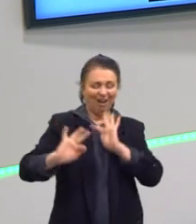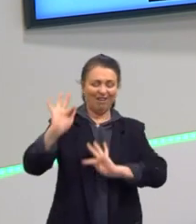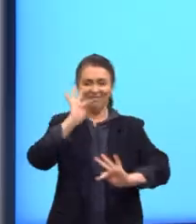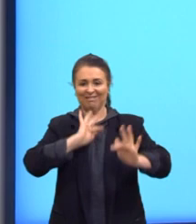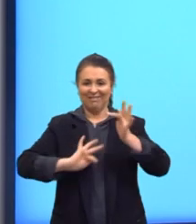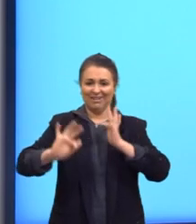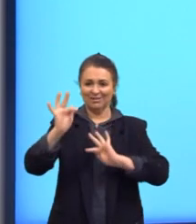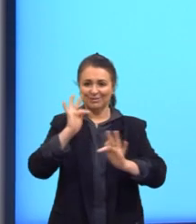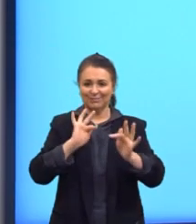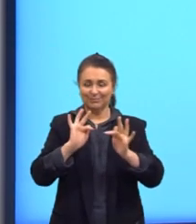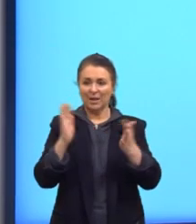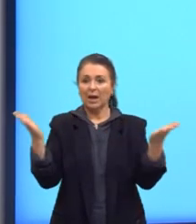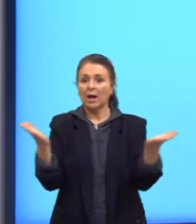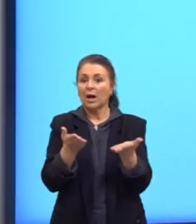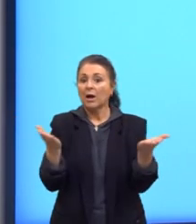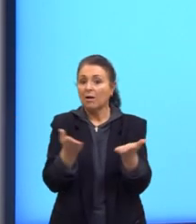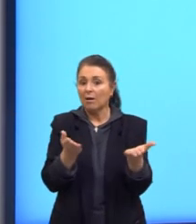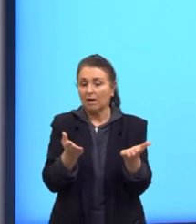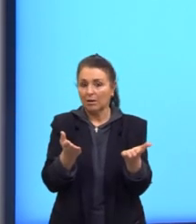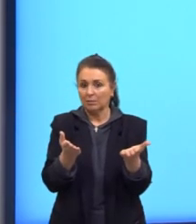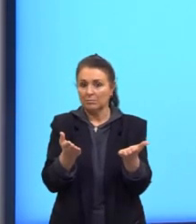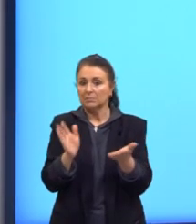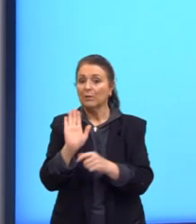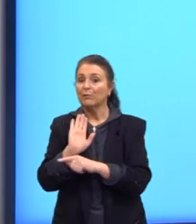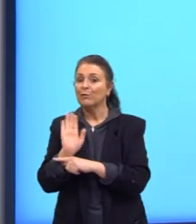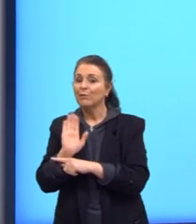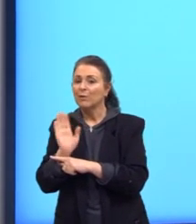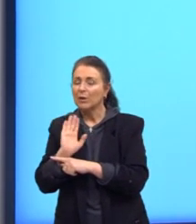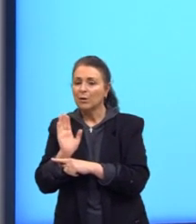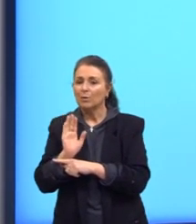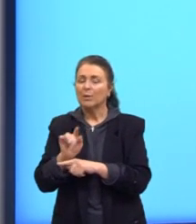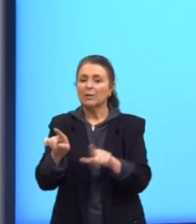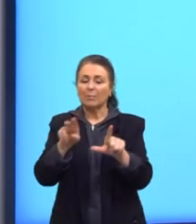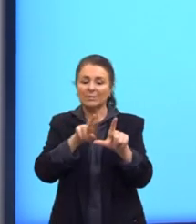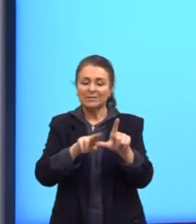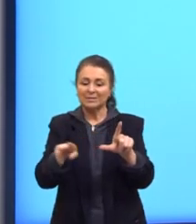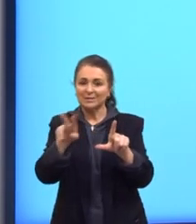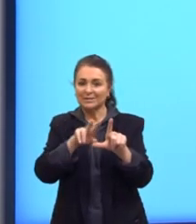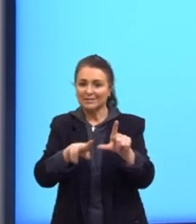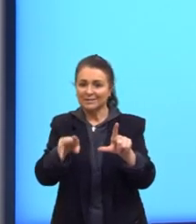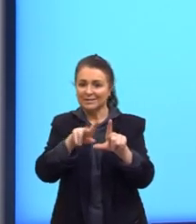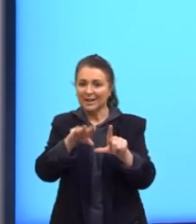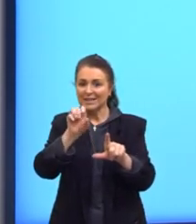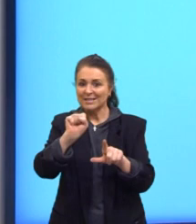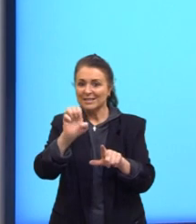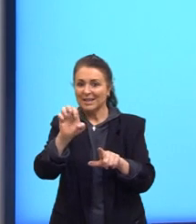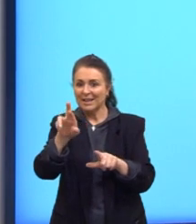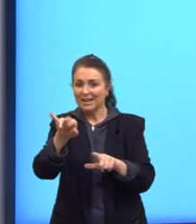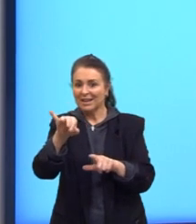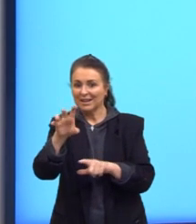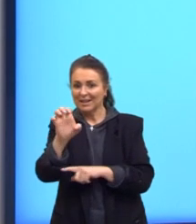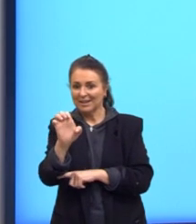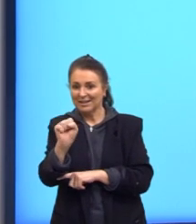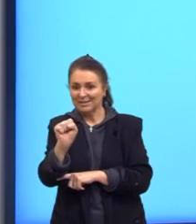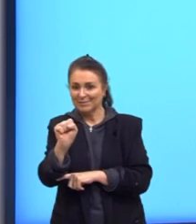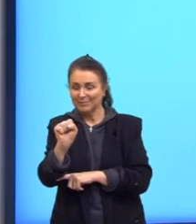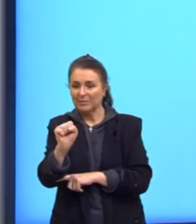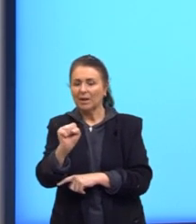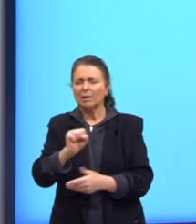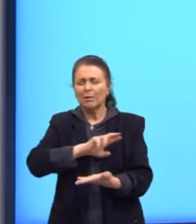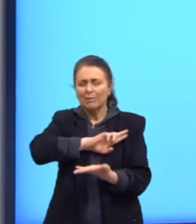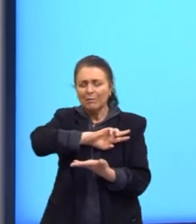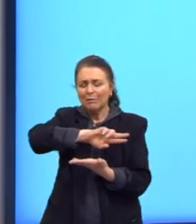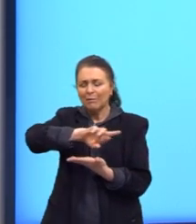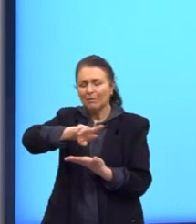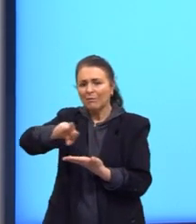Vamos sair dos livros? Vamos para filmes e séries? Eu sei que vocês assistem. Aqui a gente tem várias